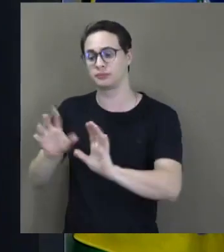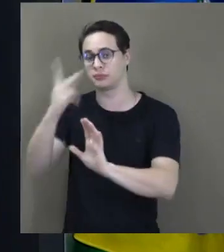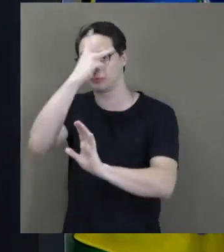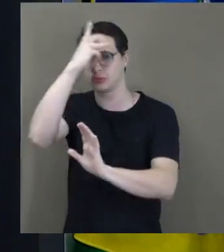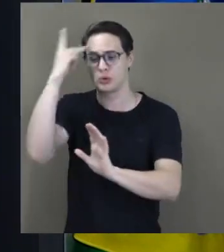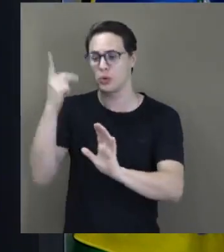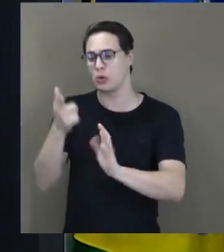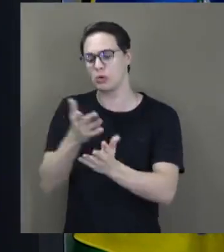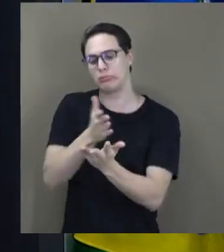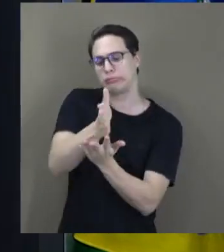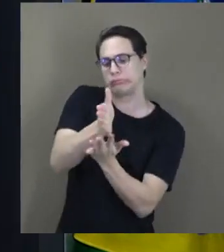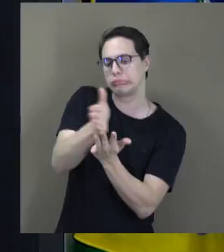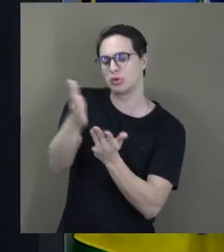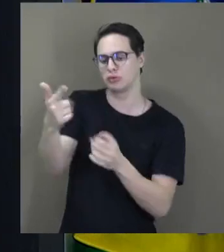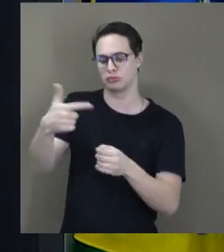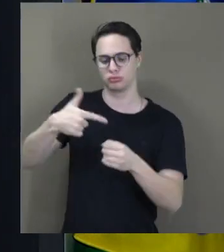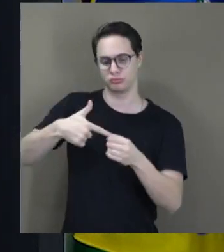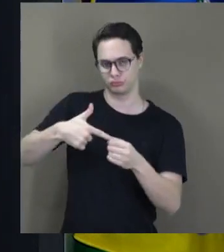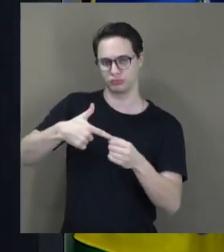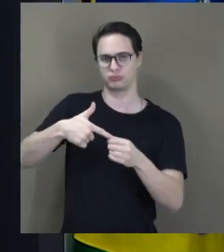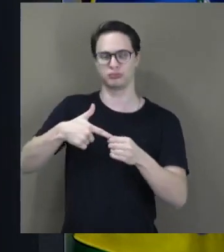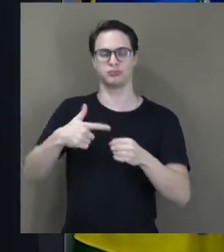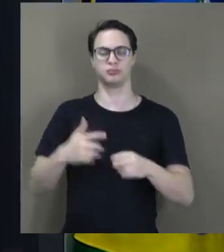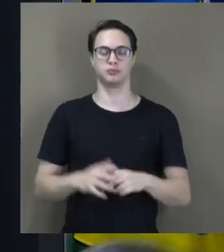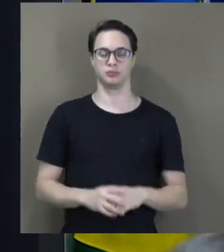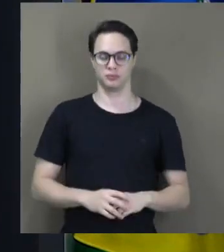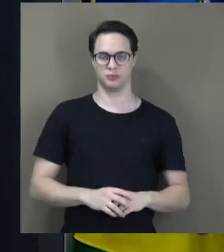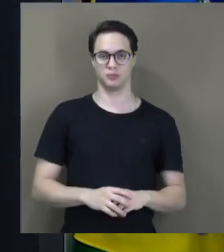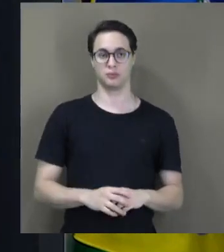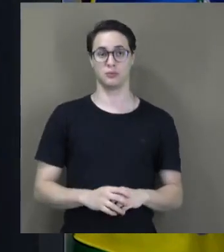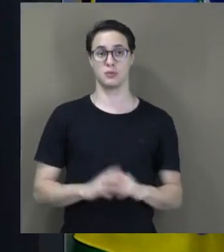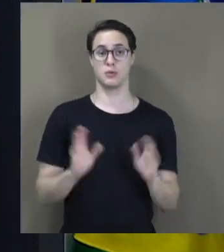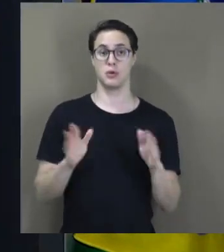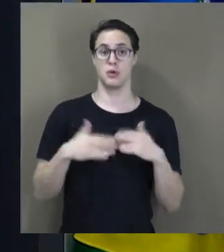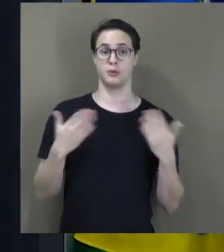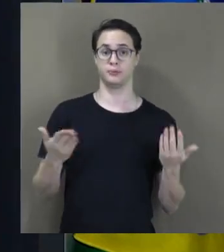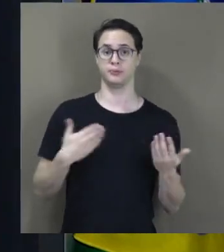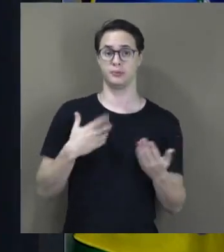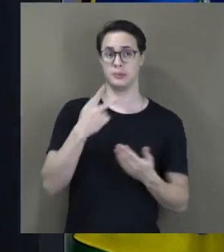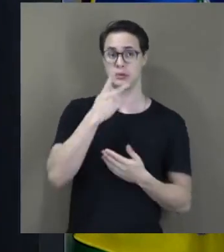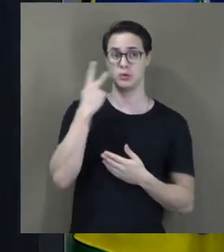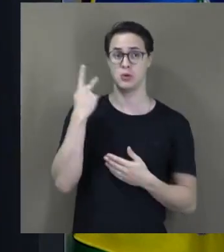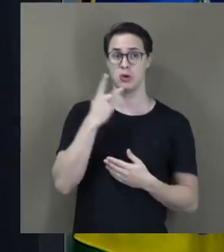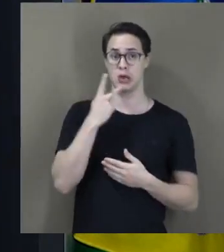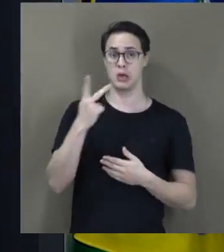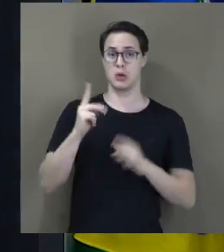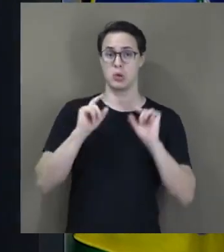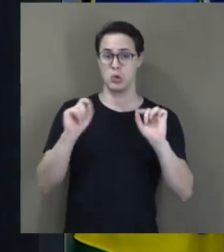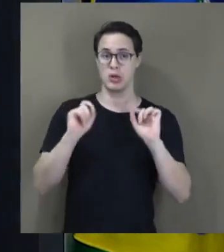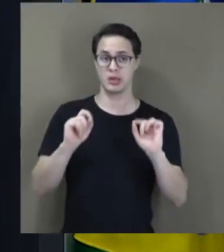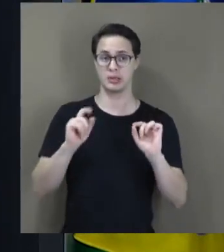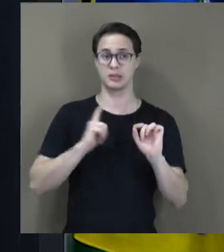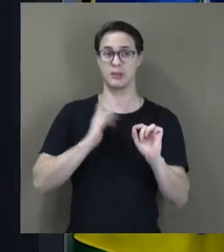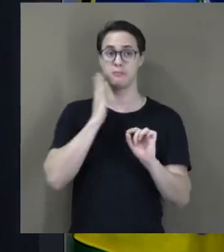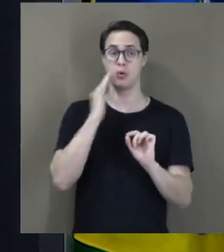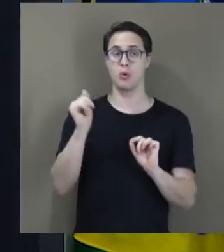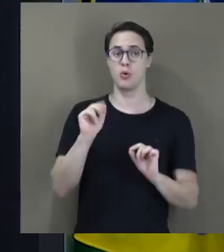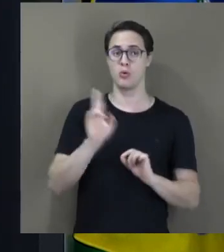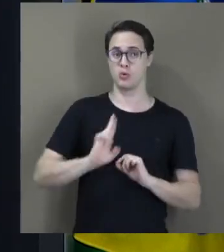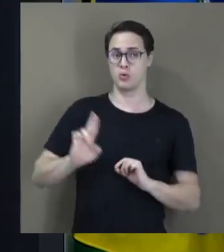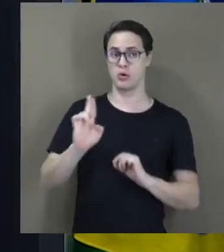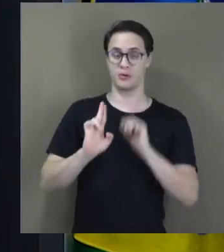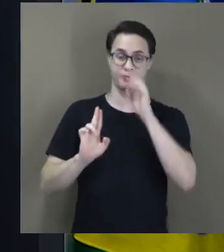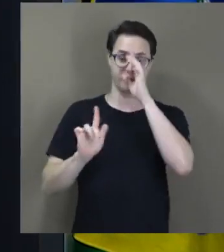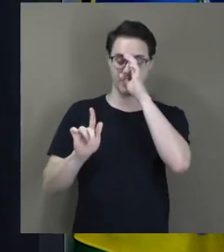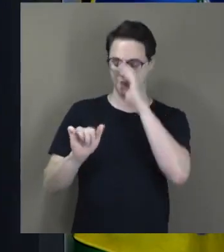demais combustíveis concorrentes. O menos preso deliberado pela entrada de operação do gasoduto de